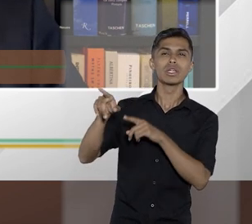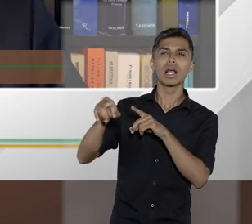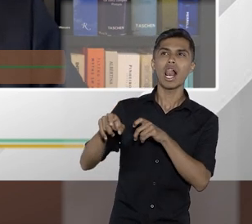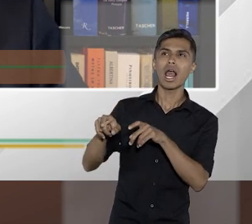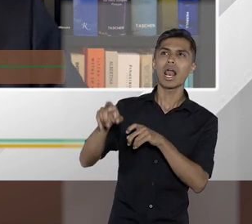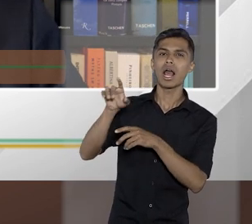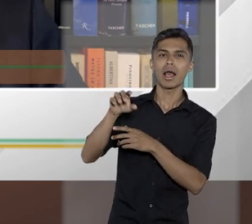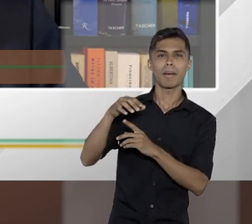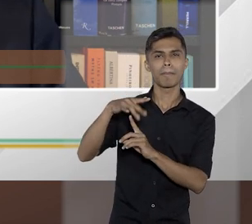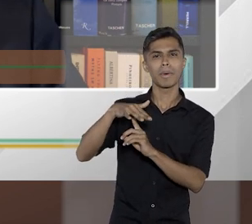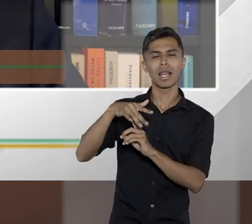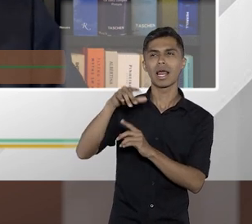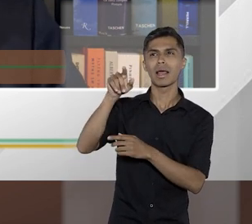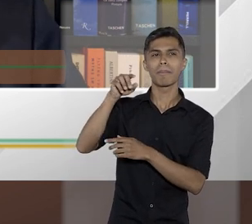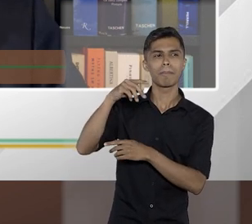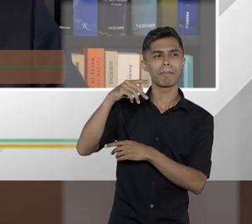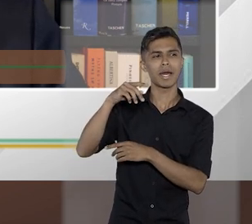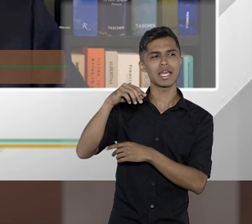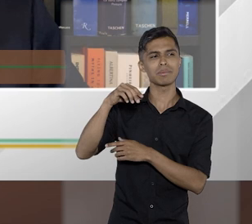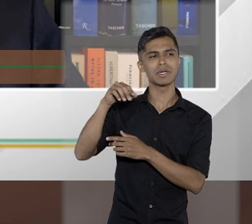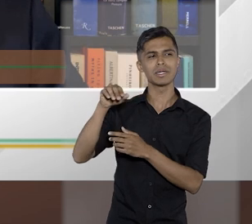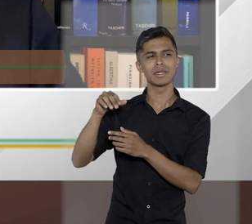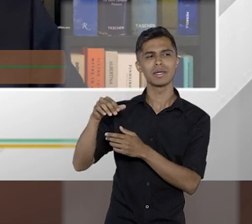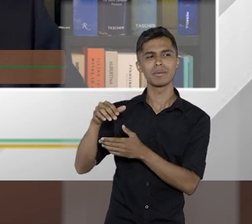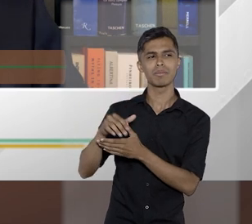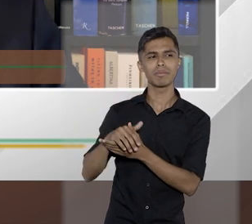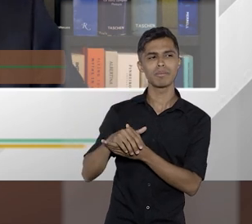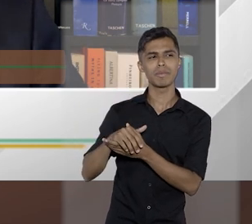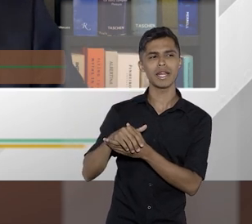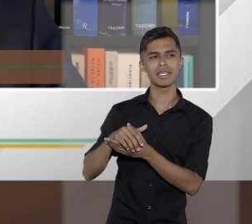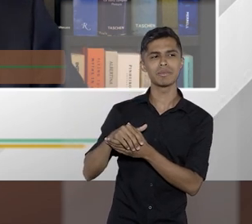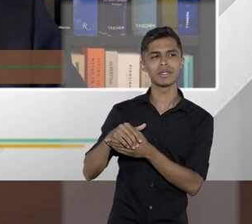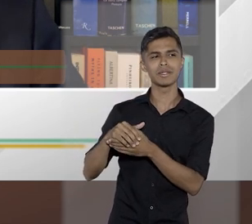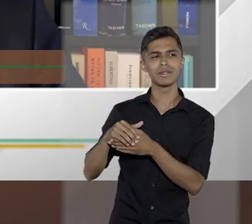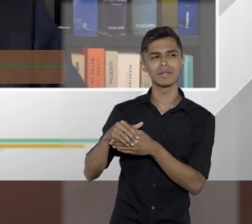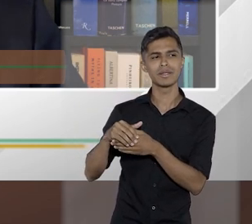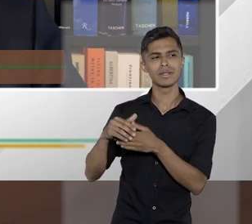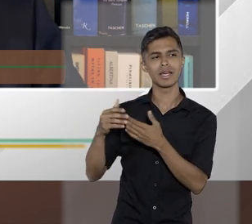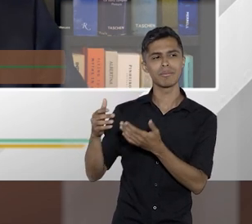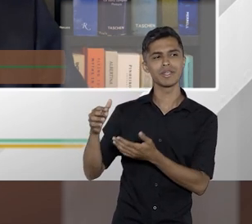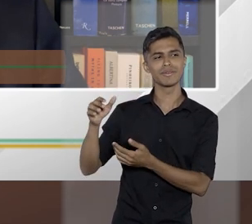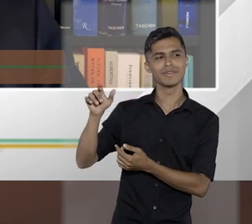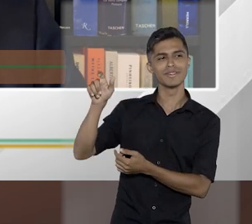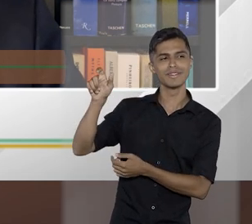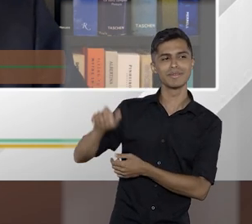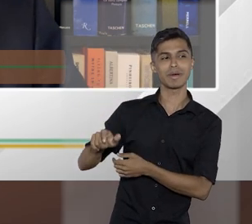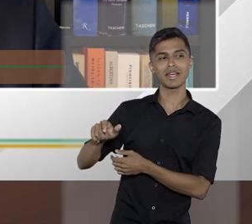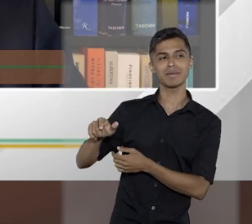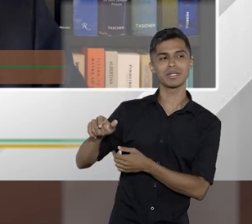vamos colocar Cuxichola na Paraíba, por exemplo, que a Fátima deve conhecer.